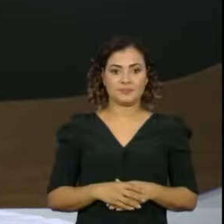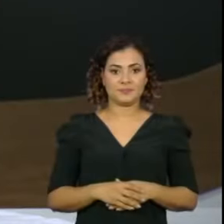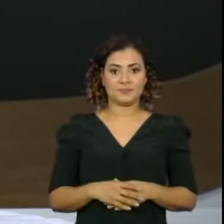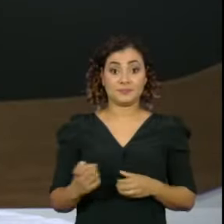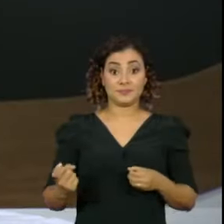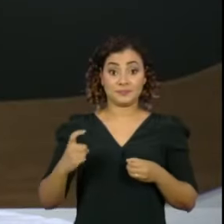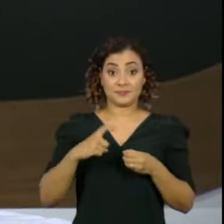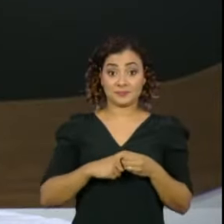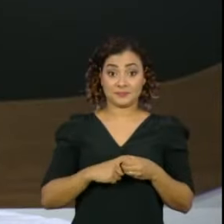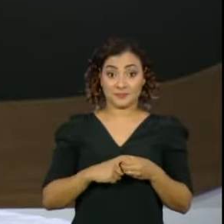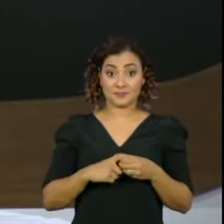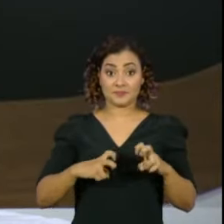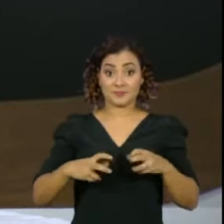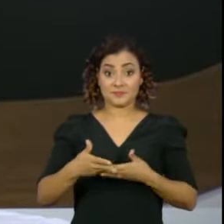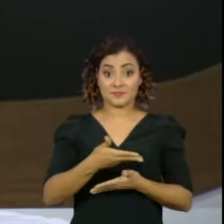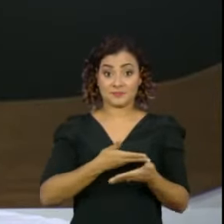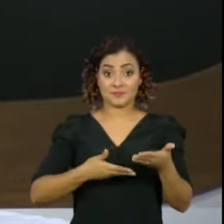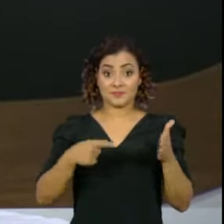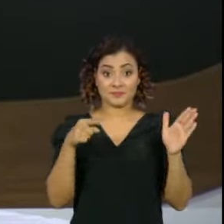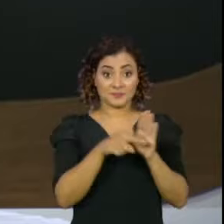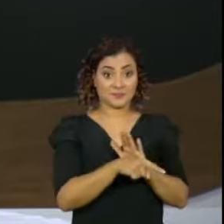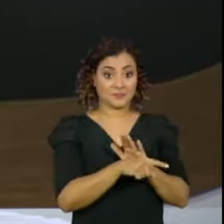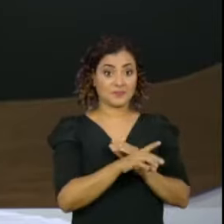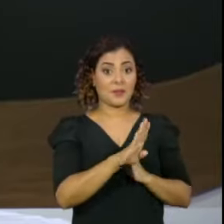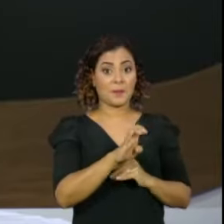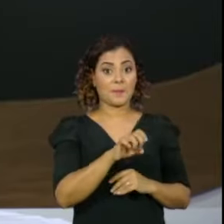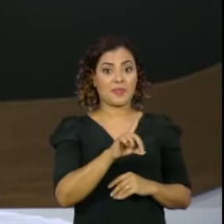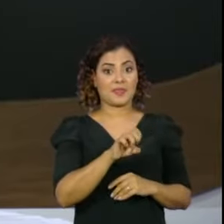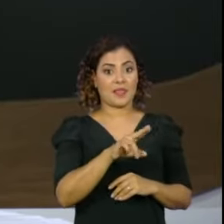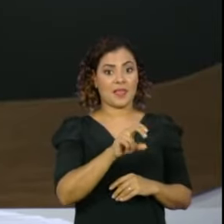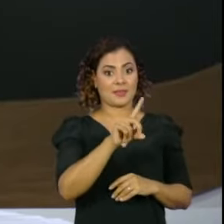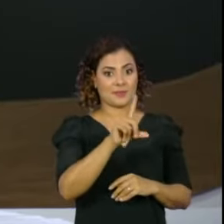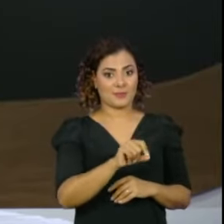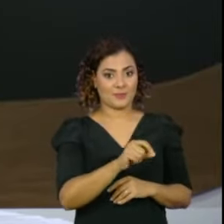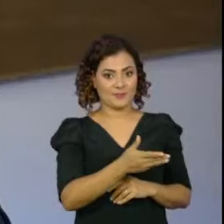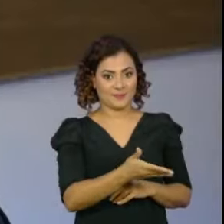Estamos de volta com o Roda Viva e a pergunta agora é do Bernardo Melo Franco.